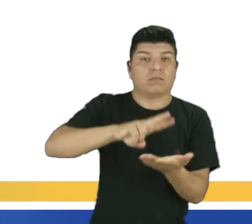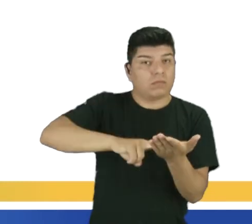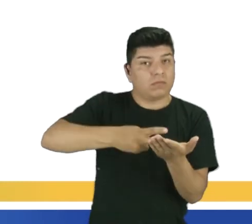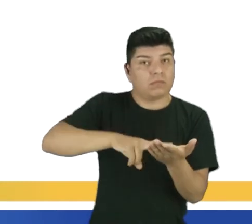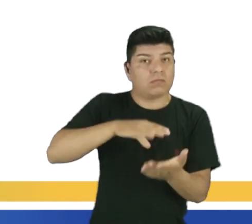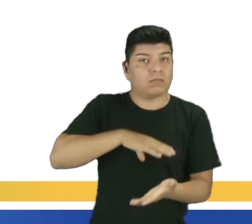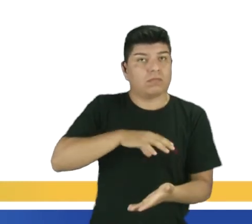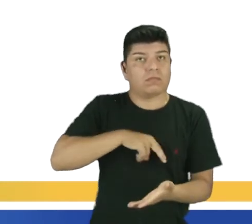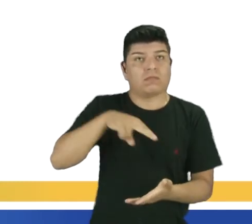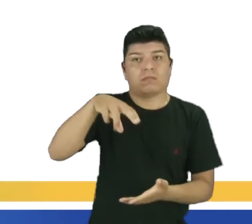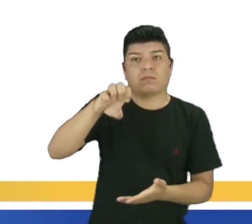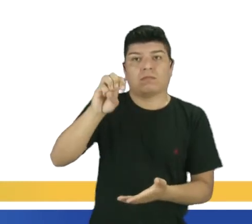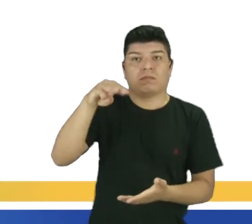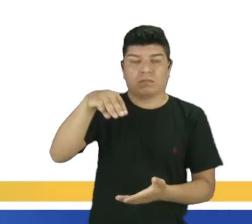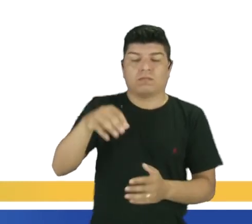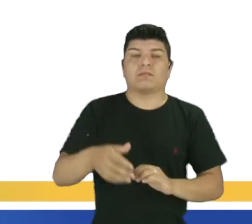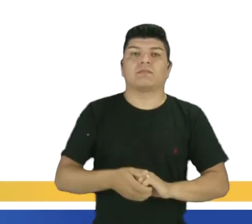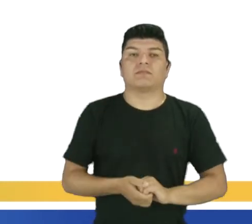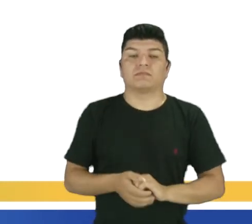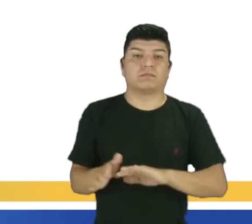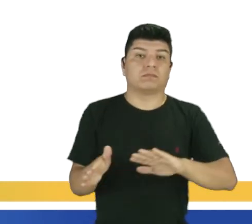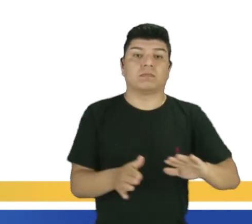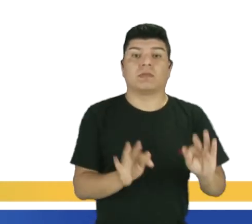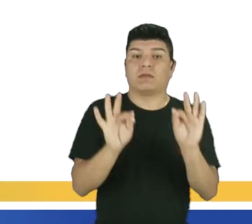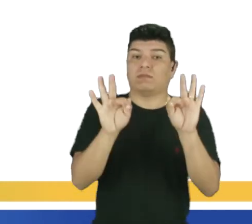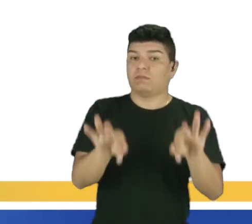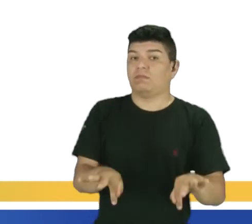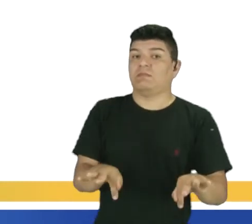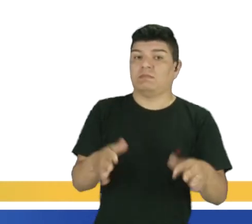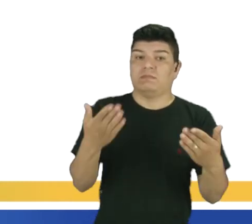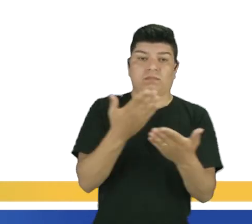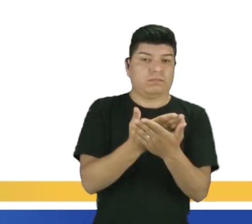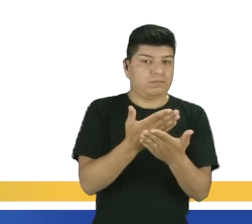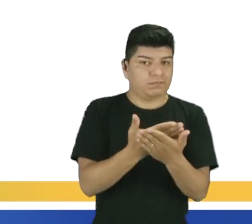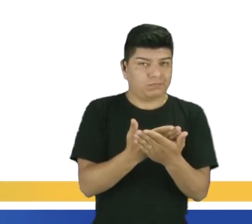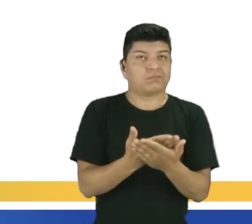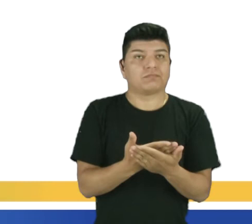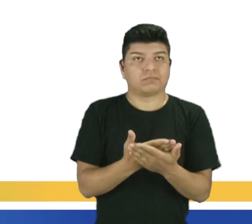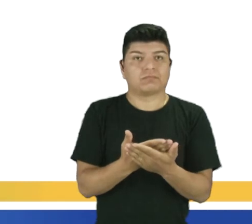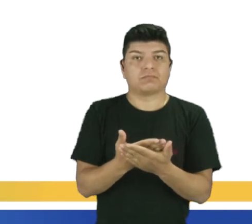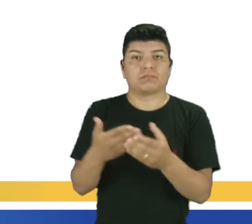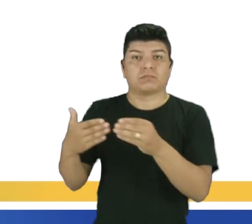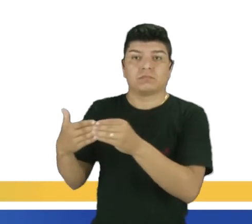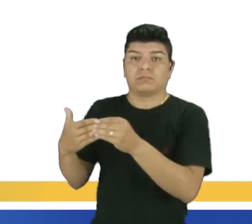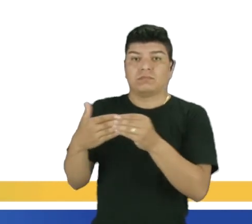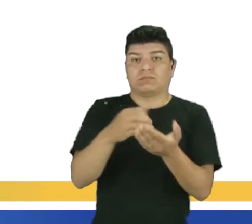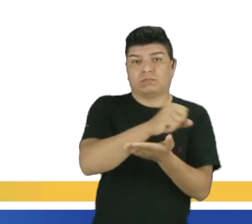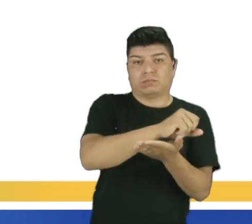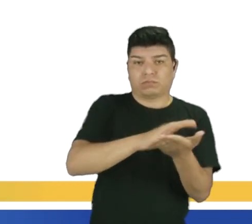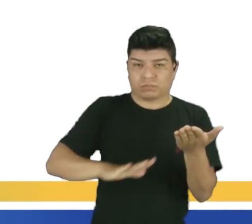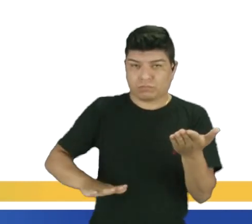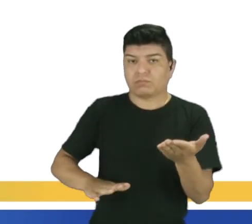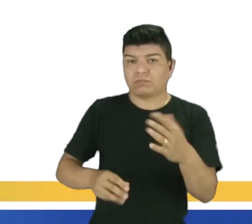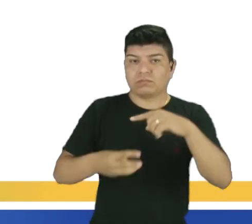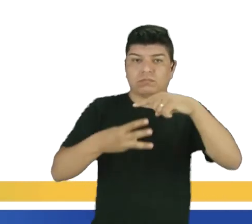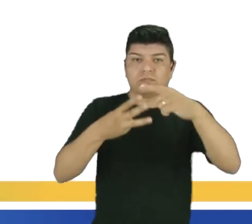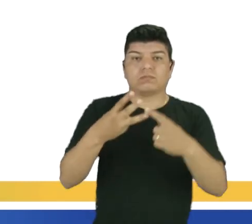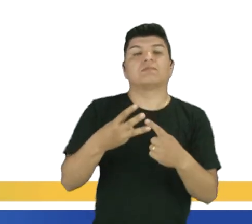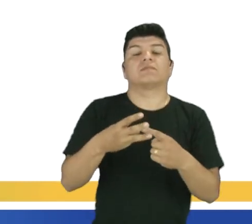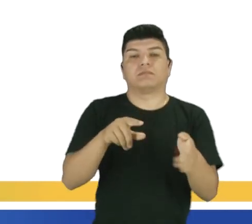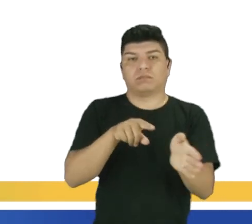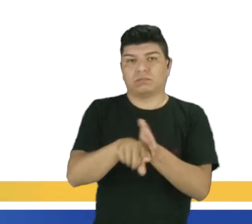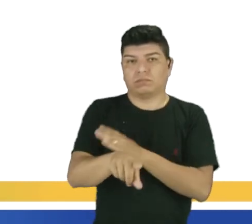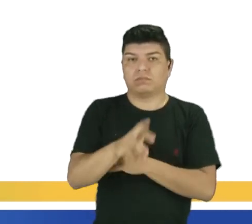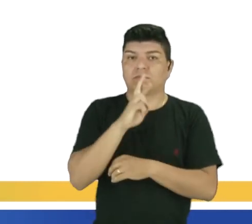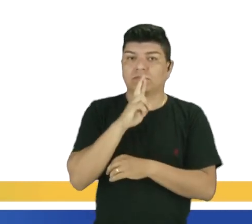o nor. E para a gente finalizar a nossa aula, trouxe o exercício. Três questõezinhas rápidas que nós vamos